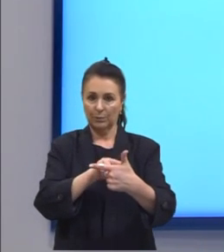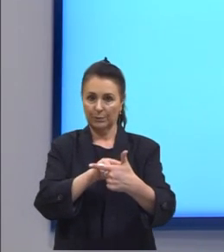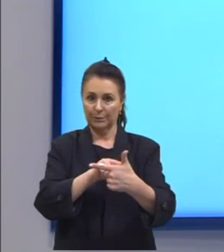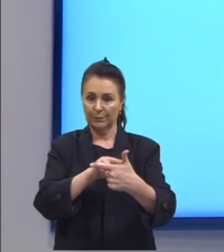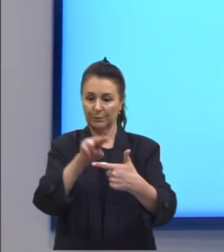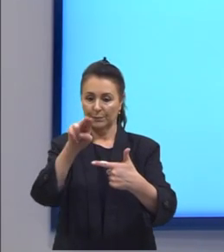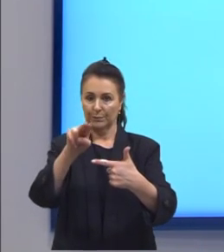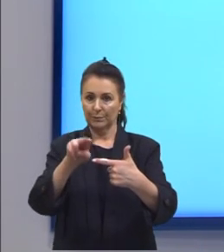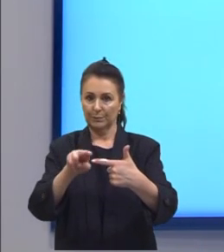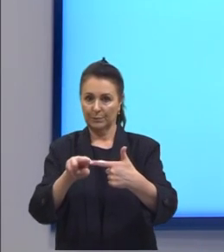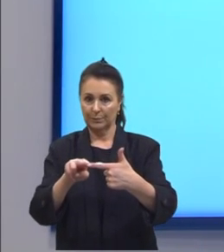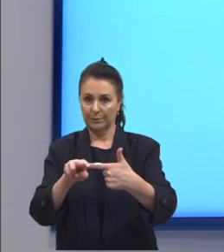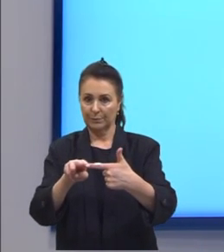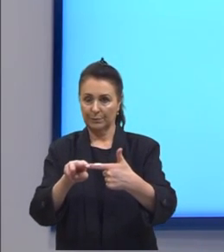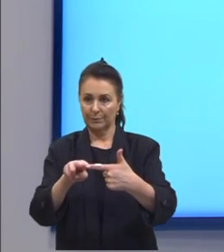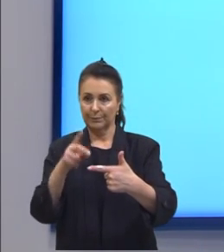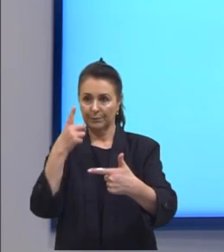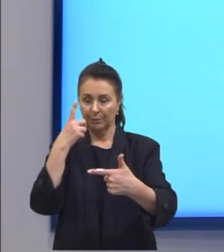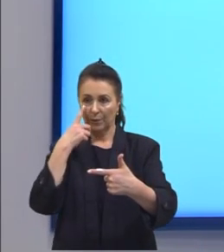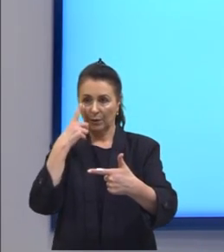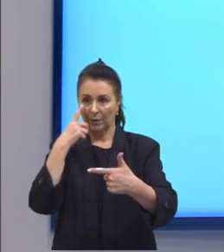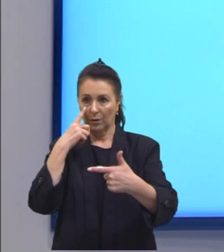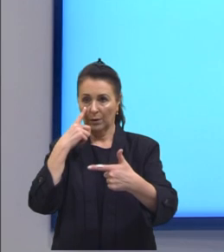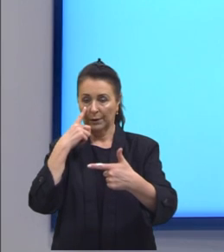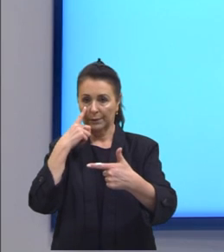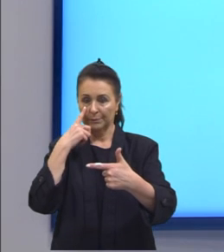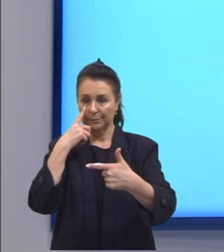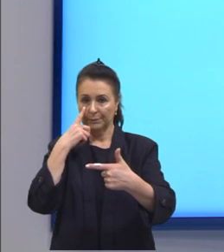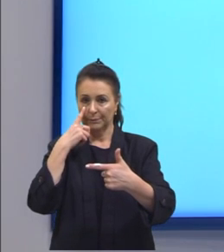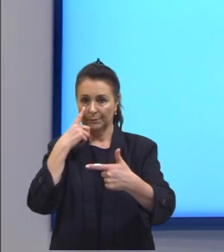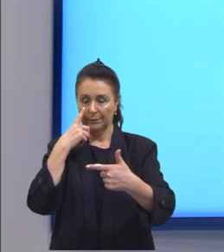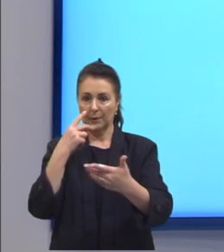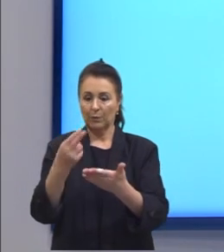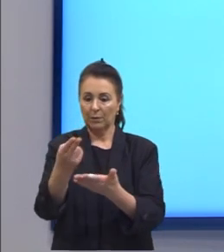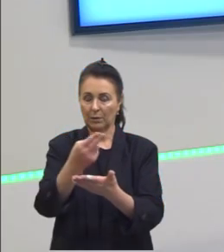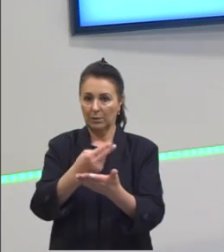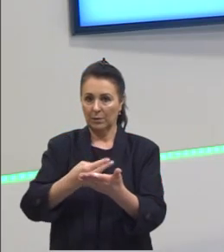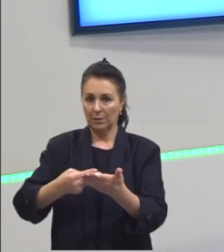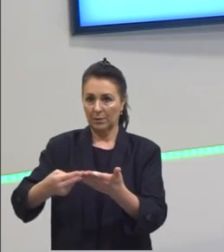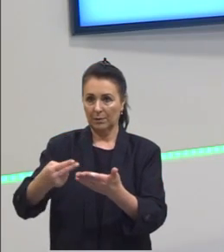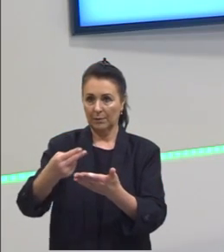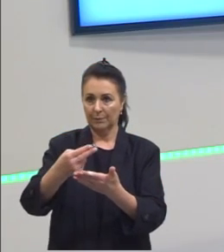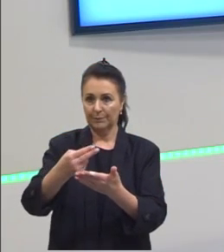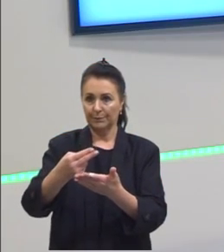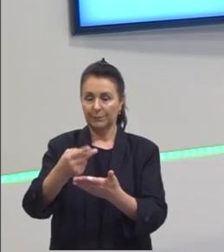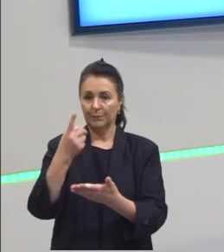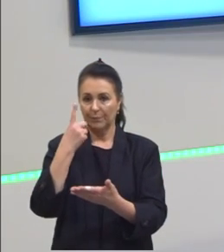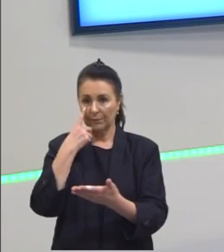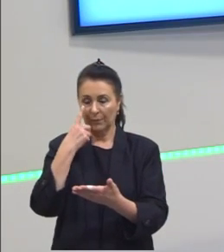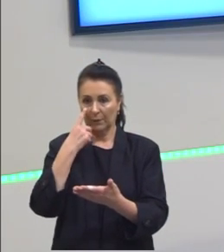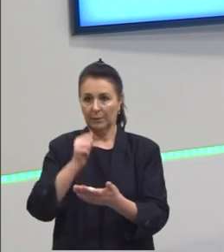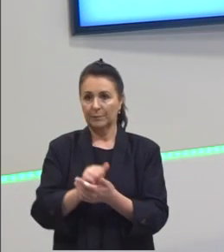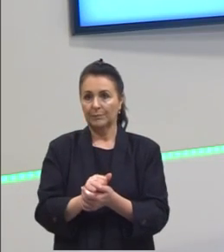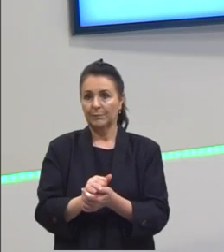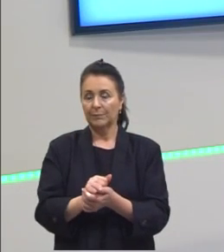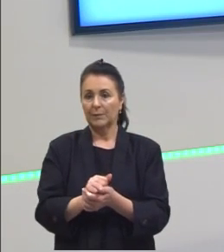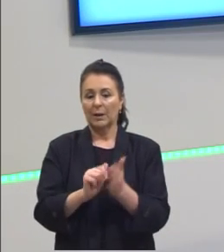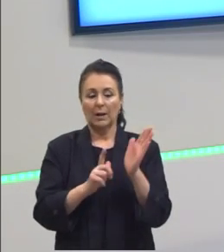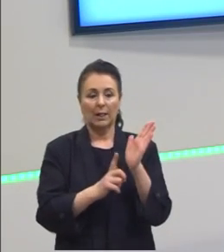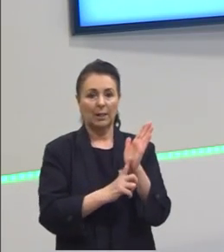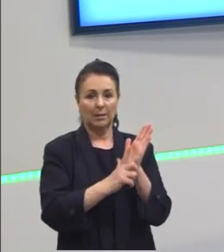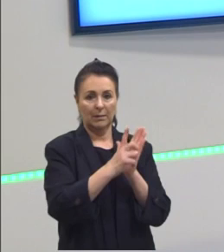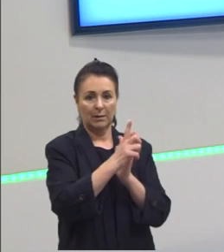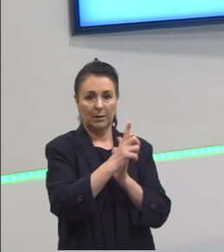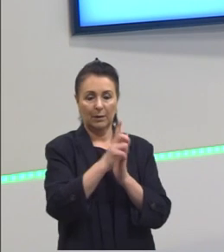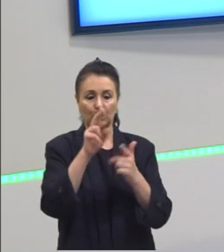vamos visualizar na figura para nos auxiliar então aqui nós temos a lei dos